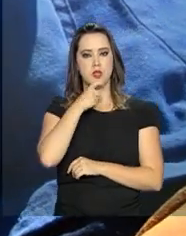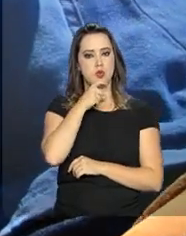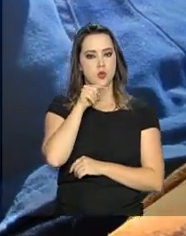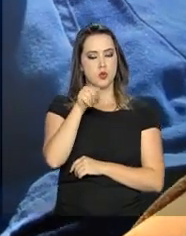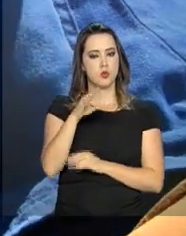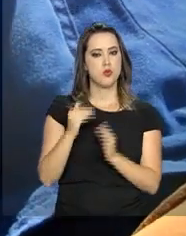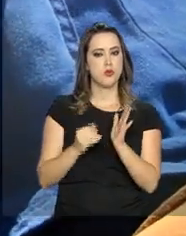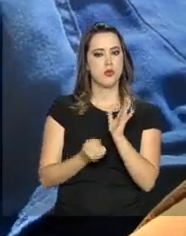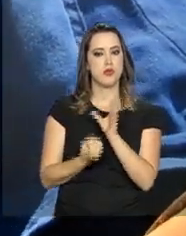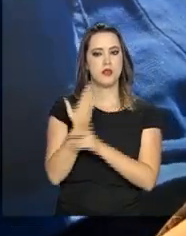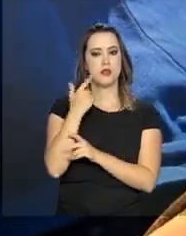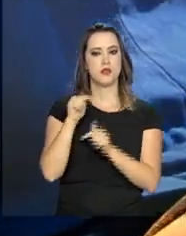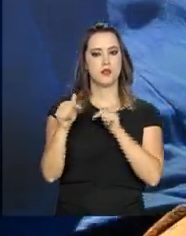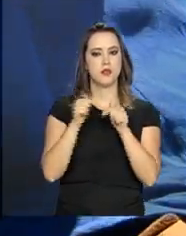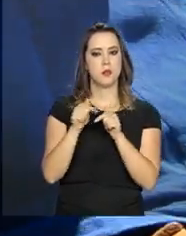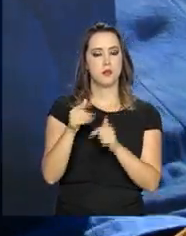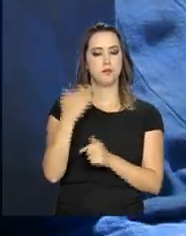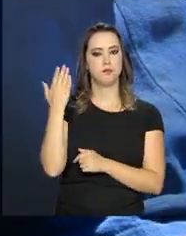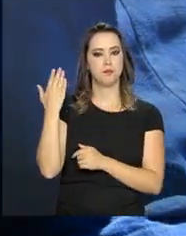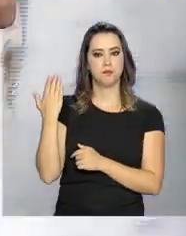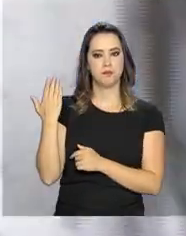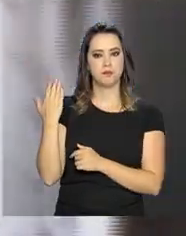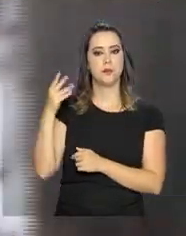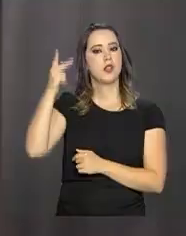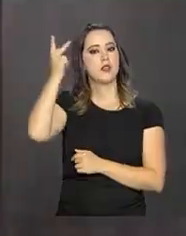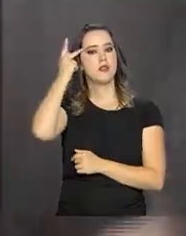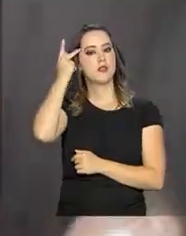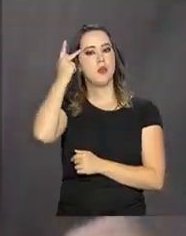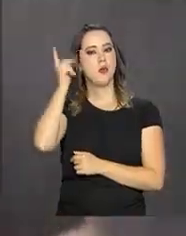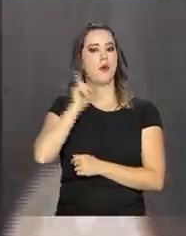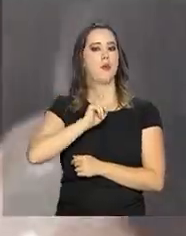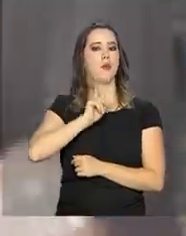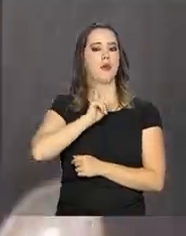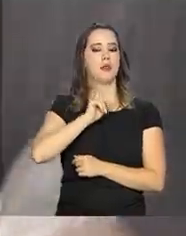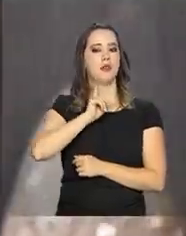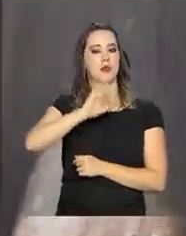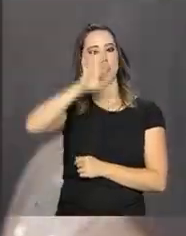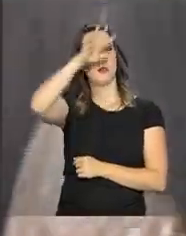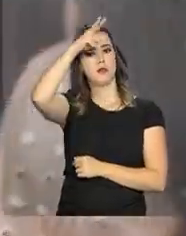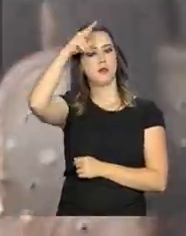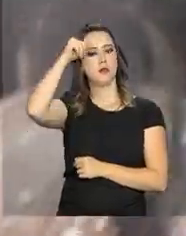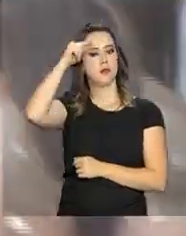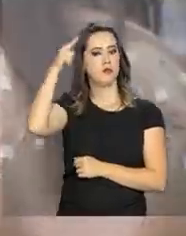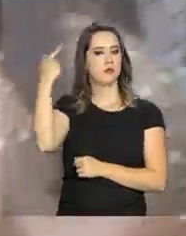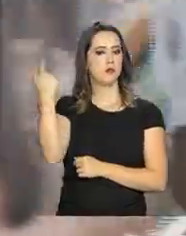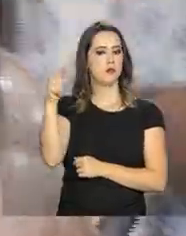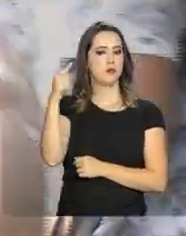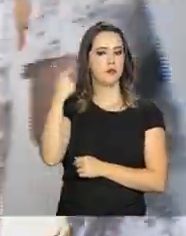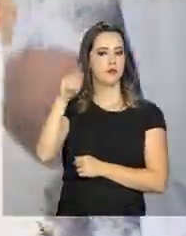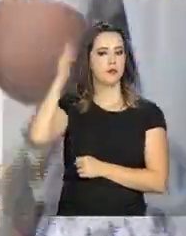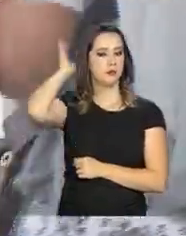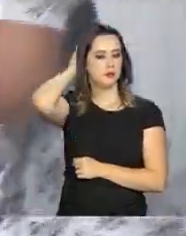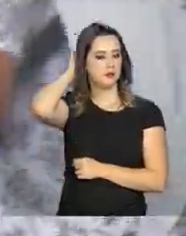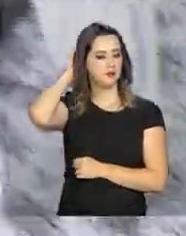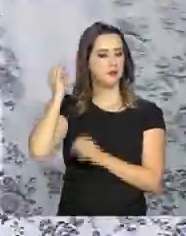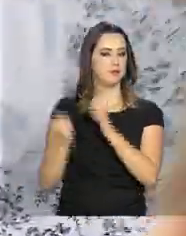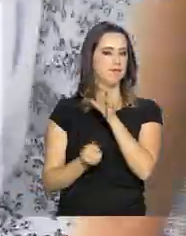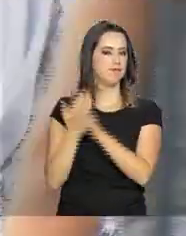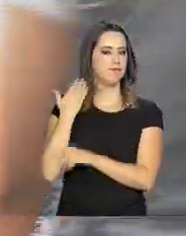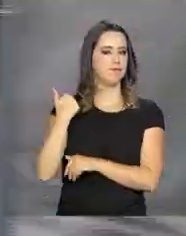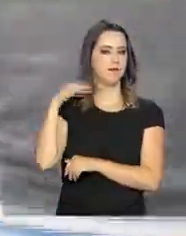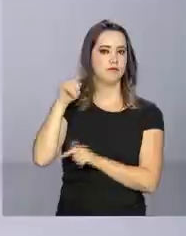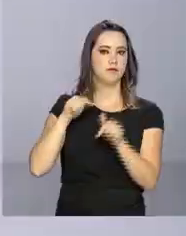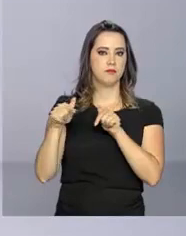estados que mais geraram empregos formais foram São Paulo, Minas Gerais, Mato Grosso, Goiás e